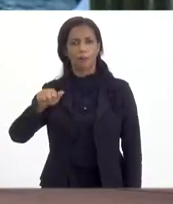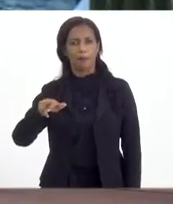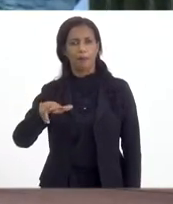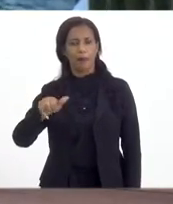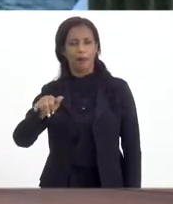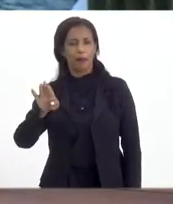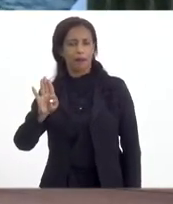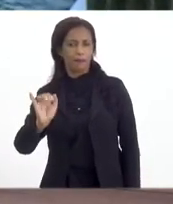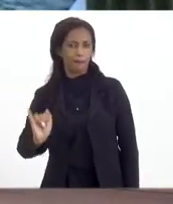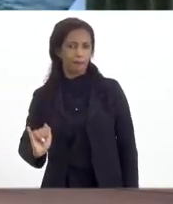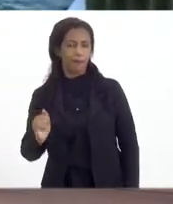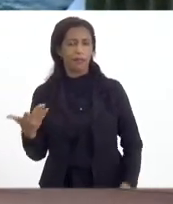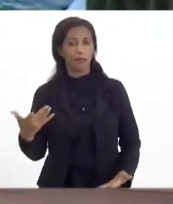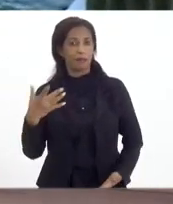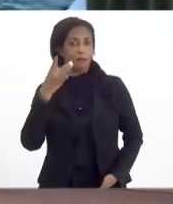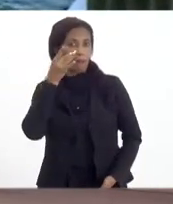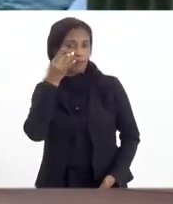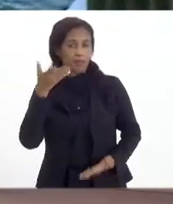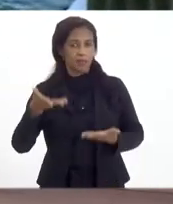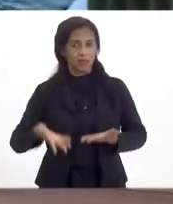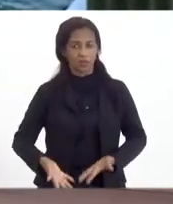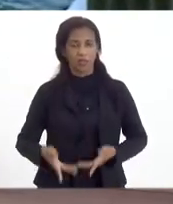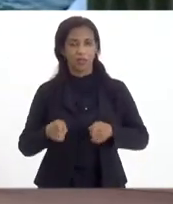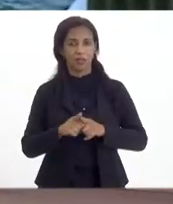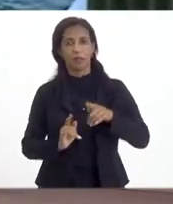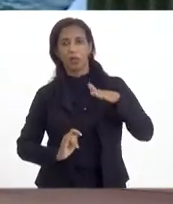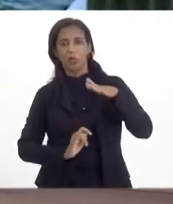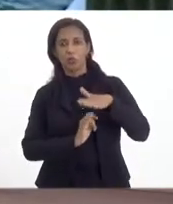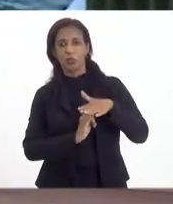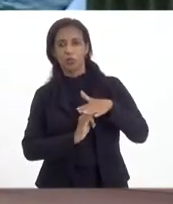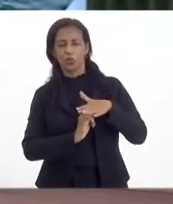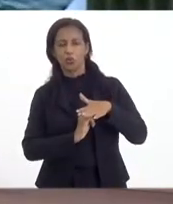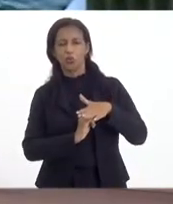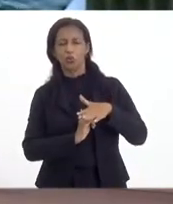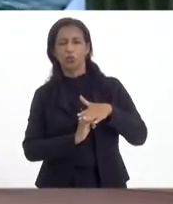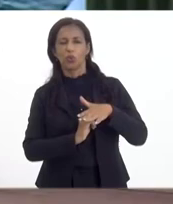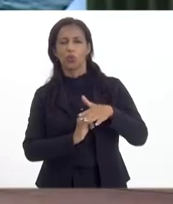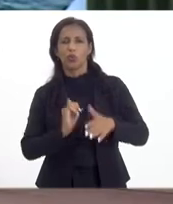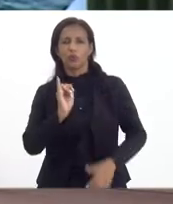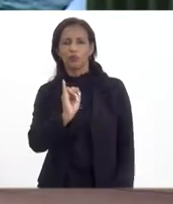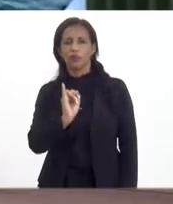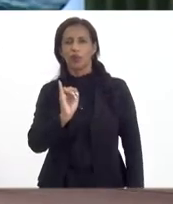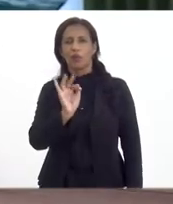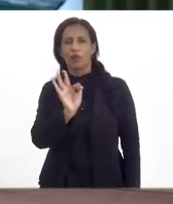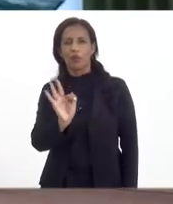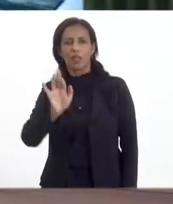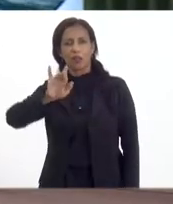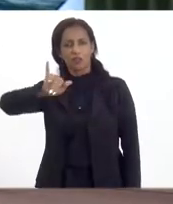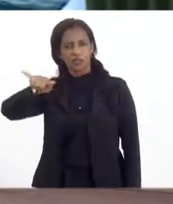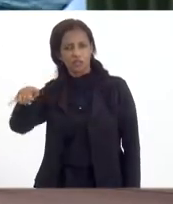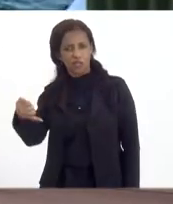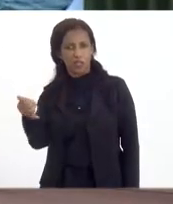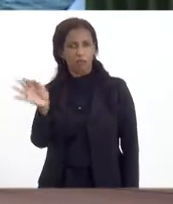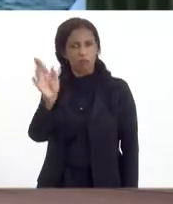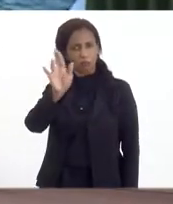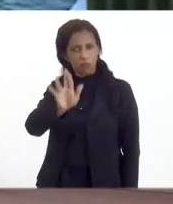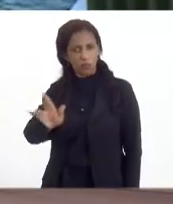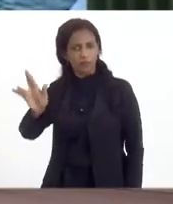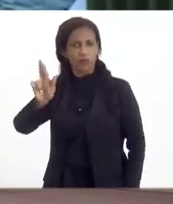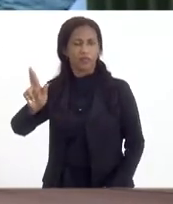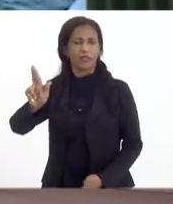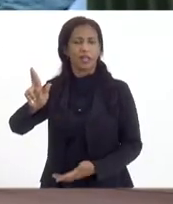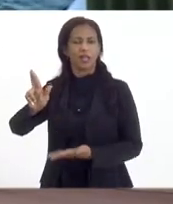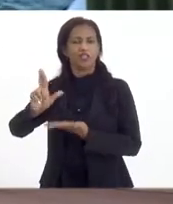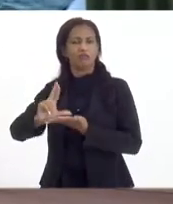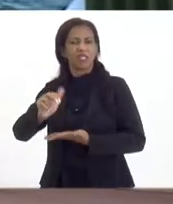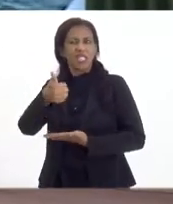também presente aqui com a gente. O Instituto Federal do Rio de Janeiro, ele tem 15 unidades no